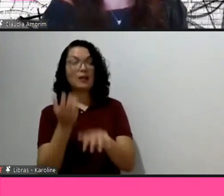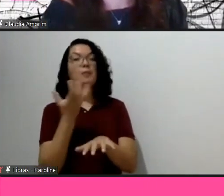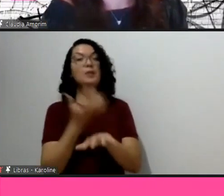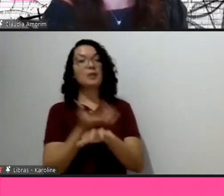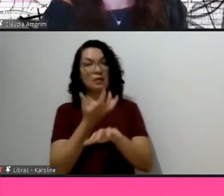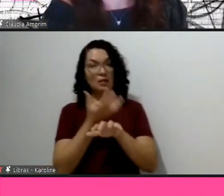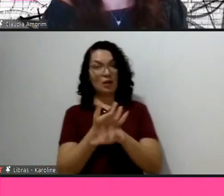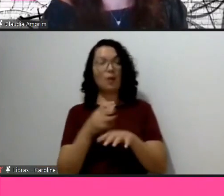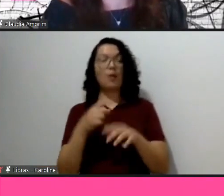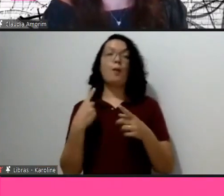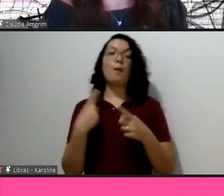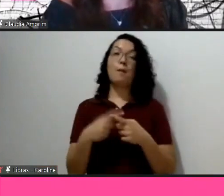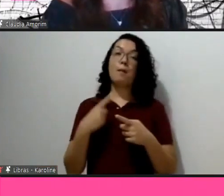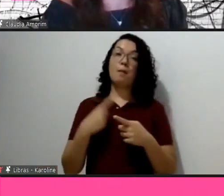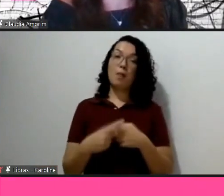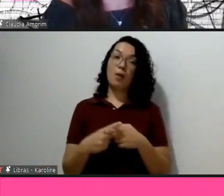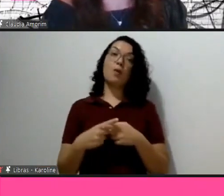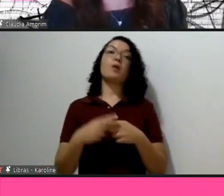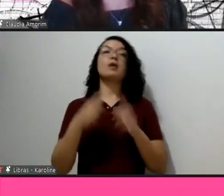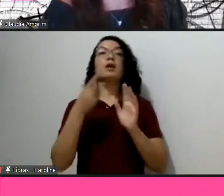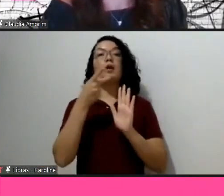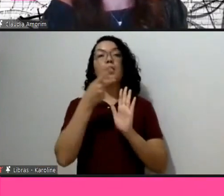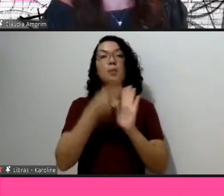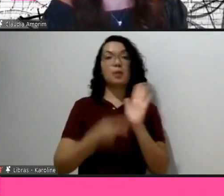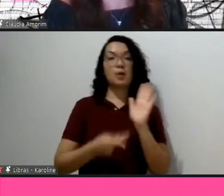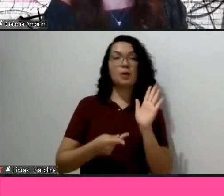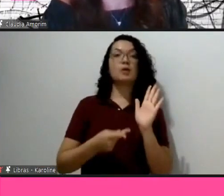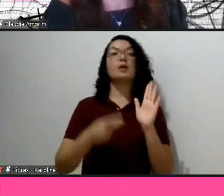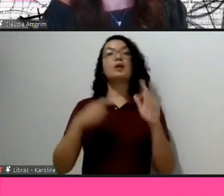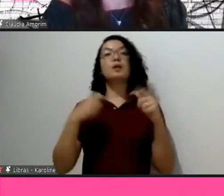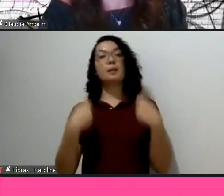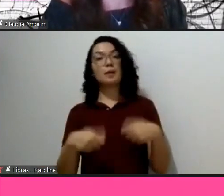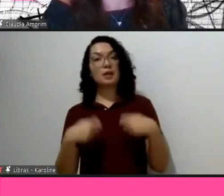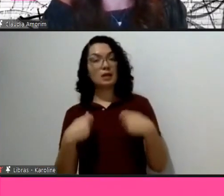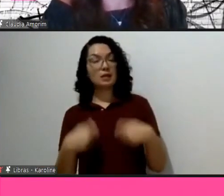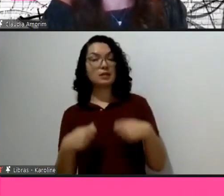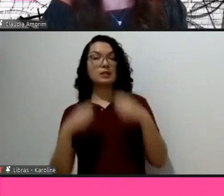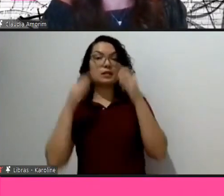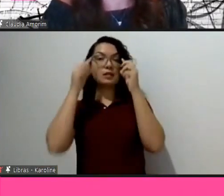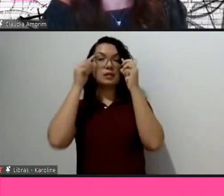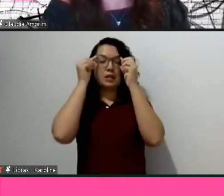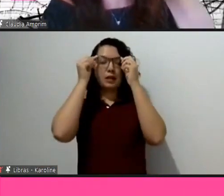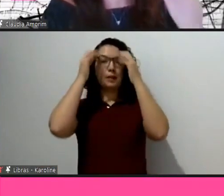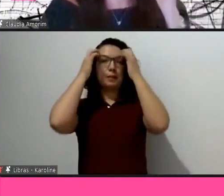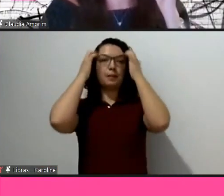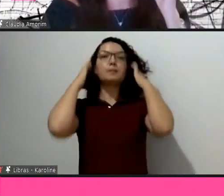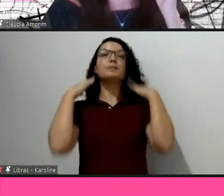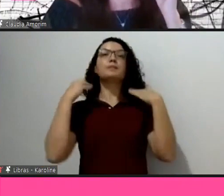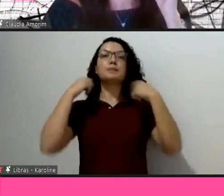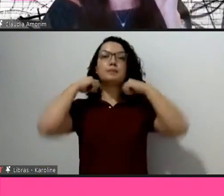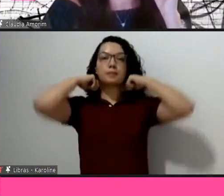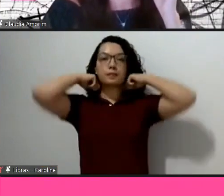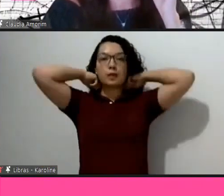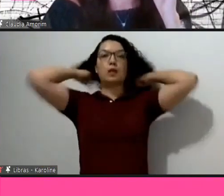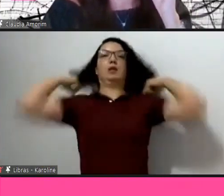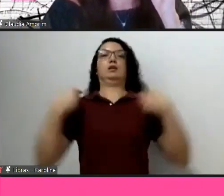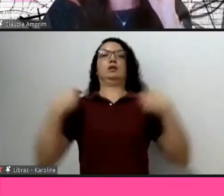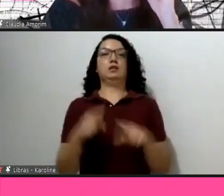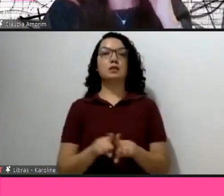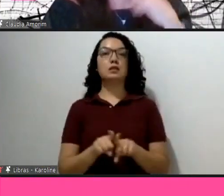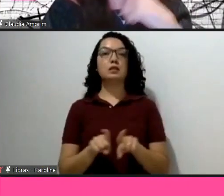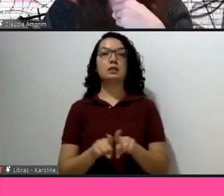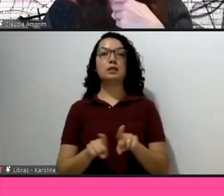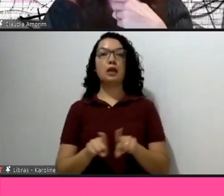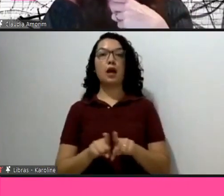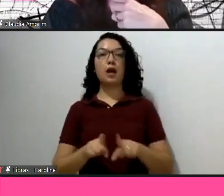para o projeto, eu acho que ele é sem volta, ele está ainda até mais lento do que as previsões que eram feitas dez anos atrás. Acho que